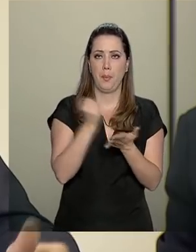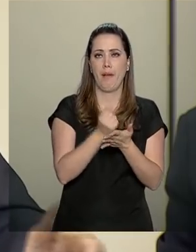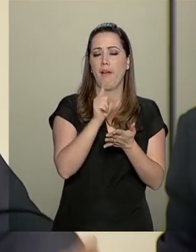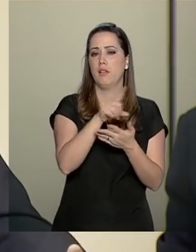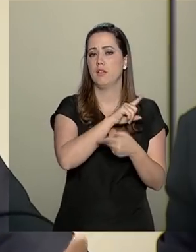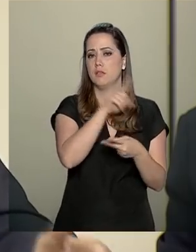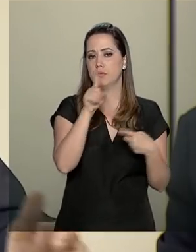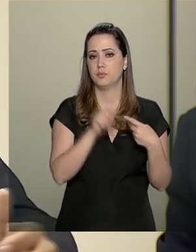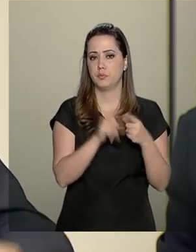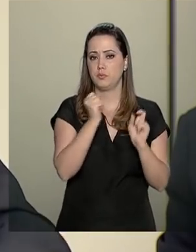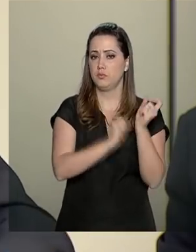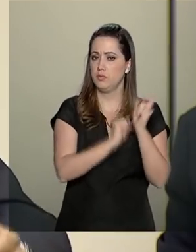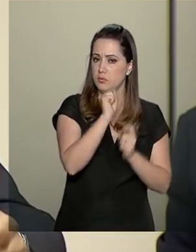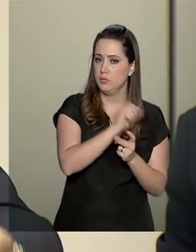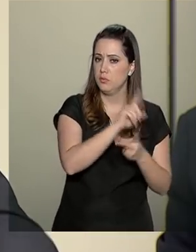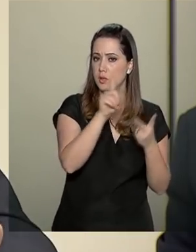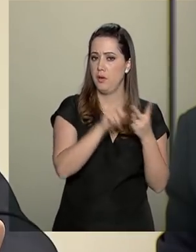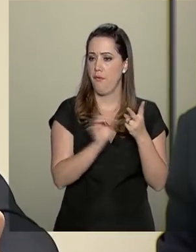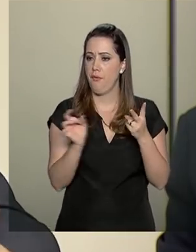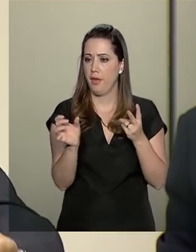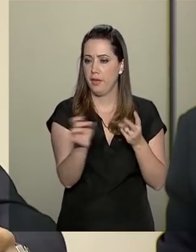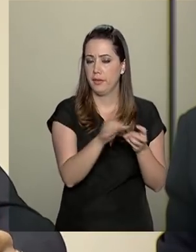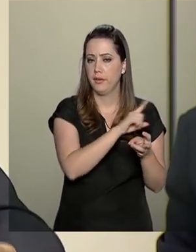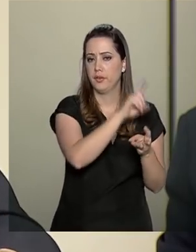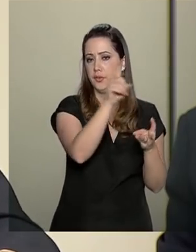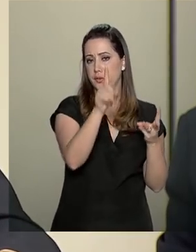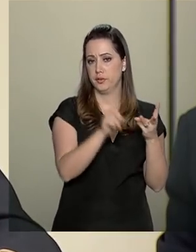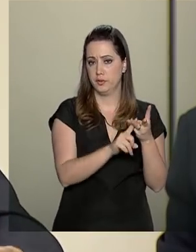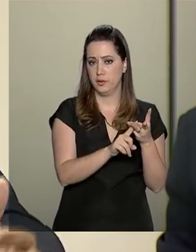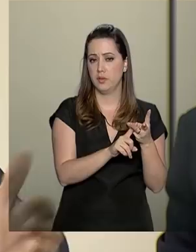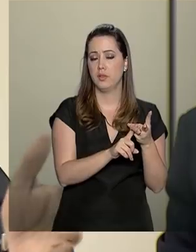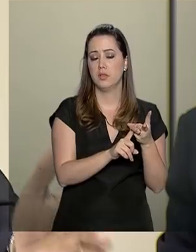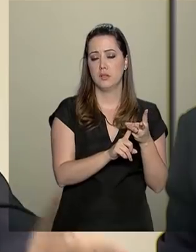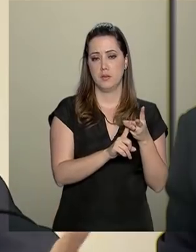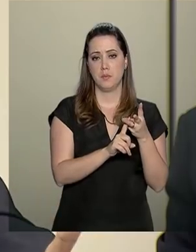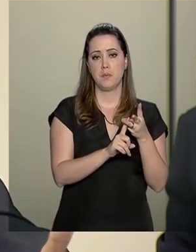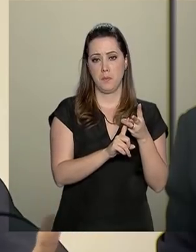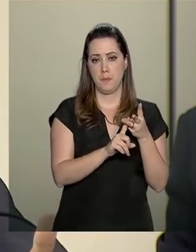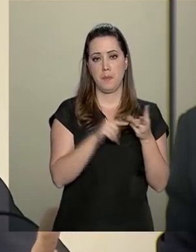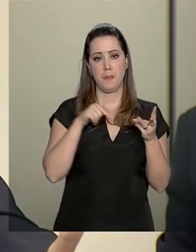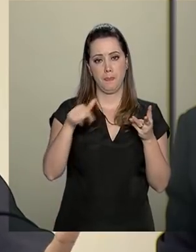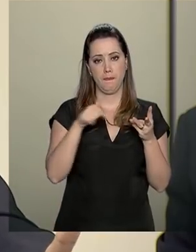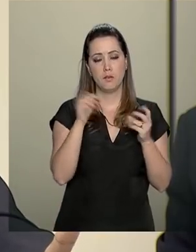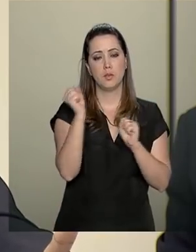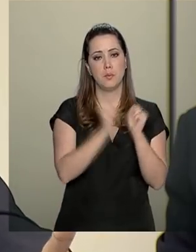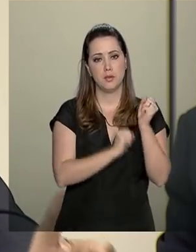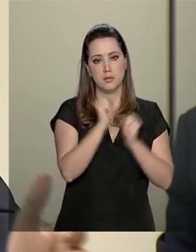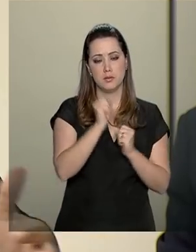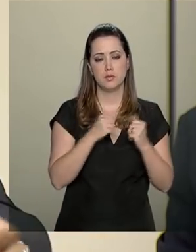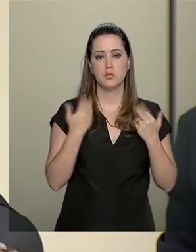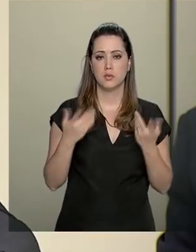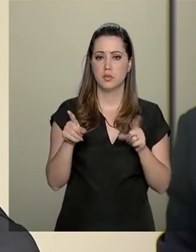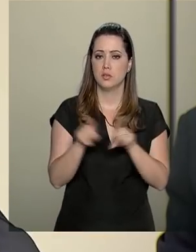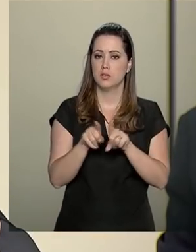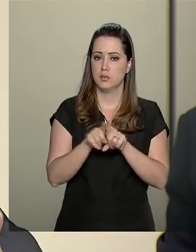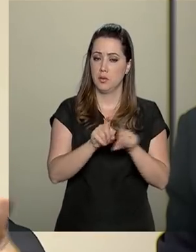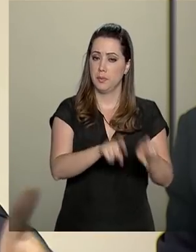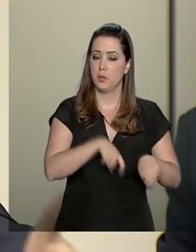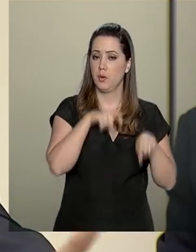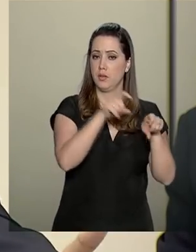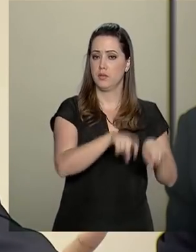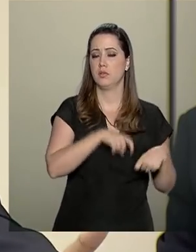exemplo, pela atividade industrial, pelo comércio, pela recuperação das vendas do comércio, pela atividade da indústria e pela atividade do